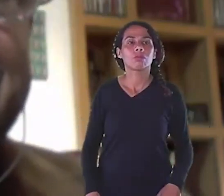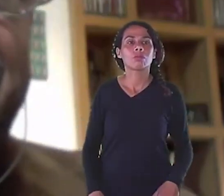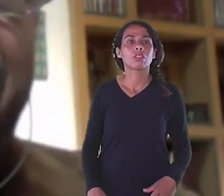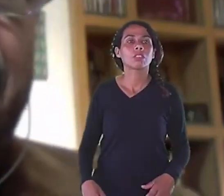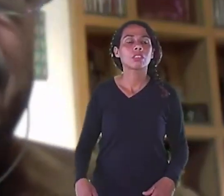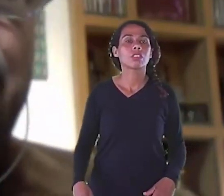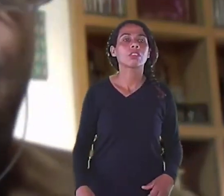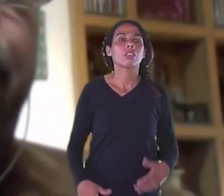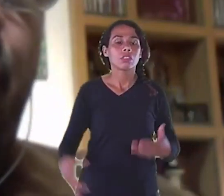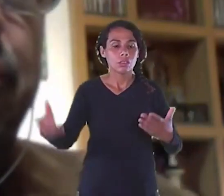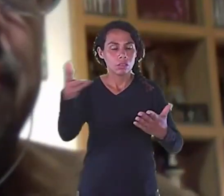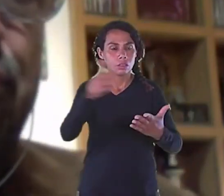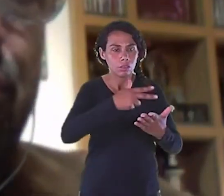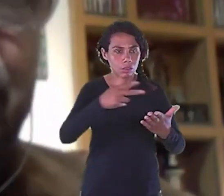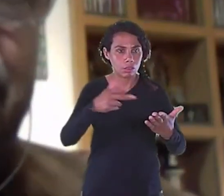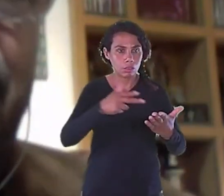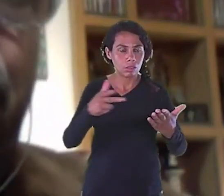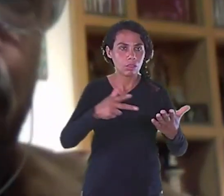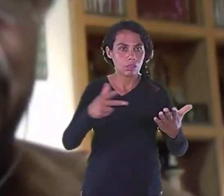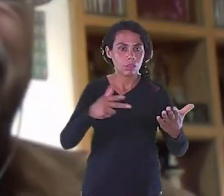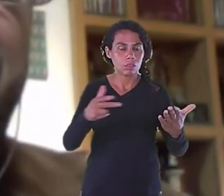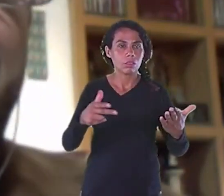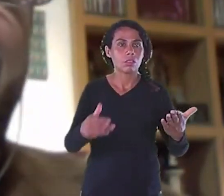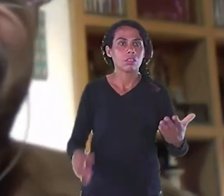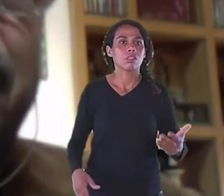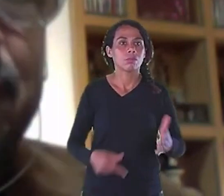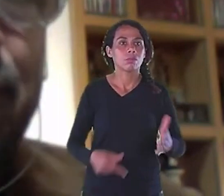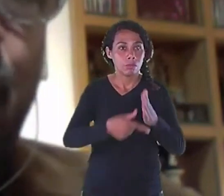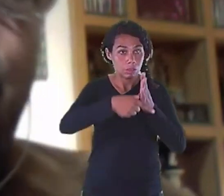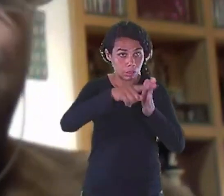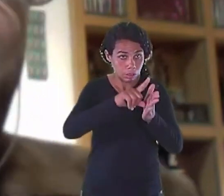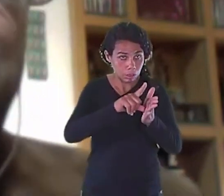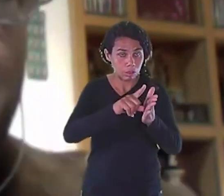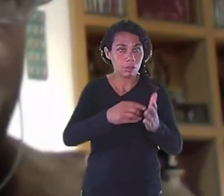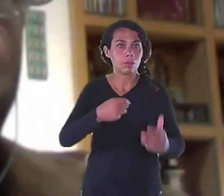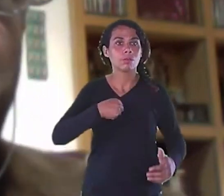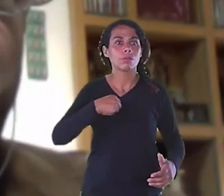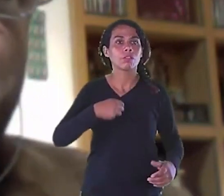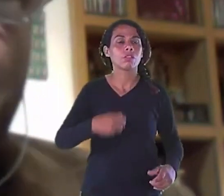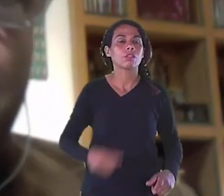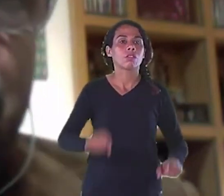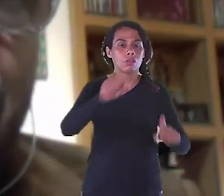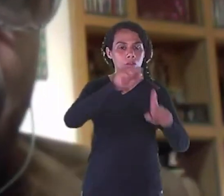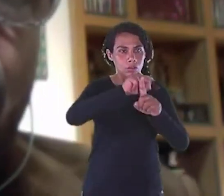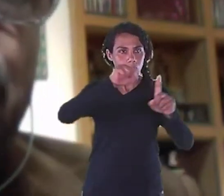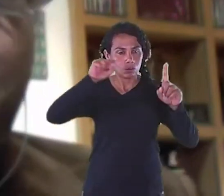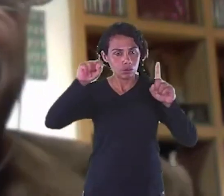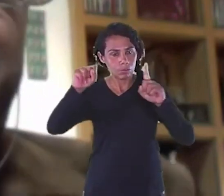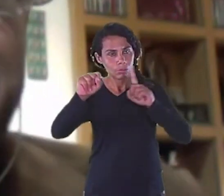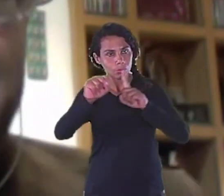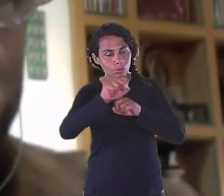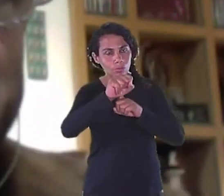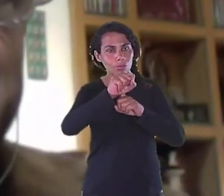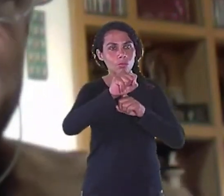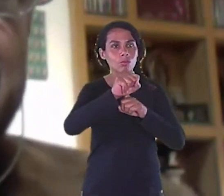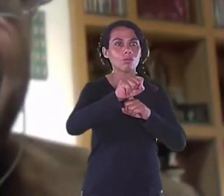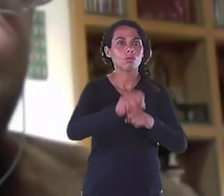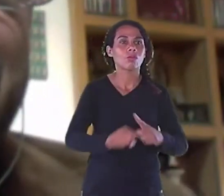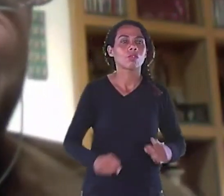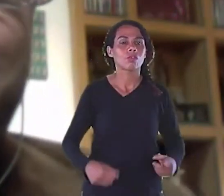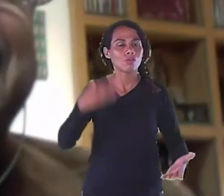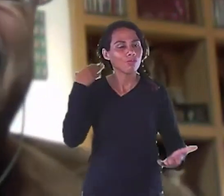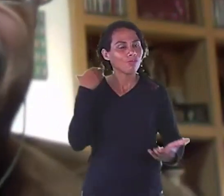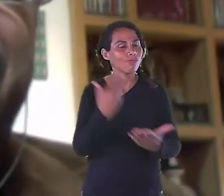Você tem que estudar Um pouco De sociologia Antropologia Da questão Econômica mundial Derrubar as fronteiras